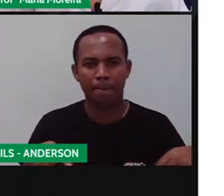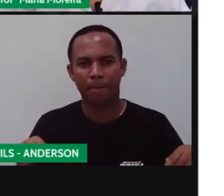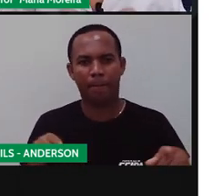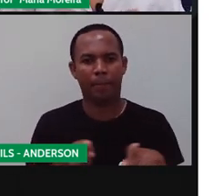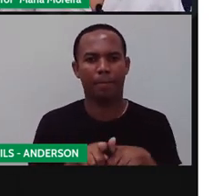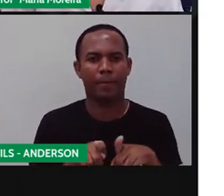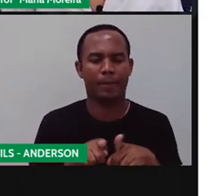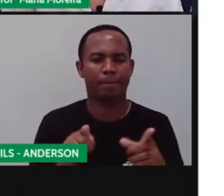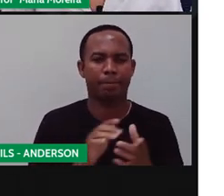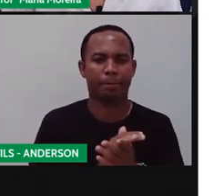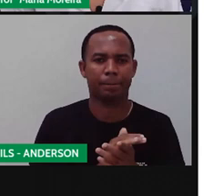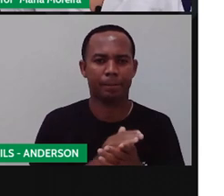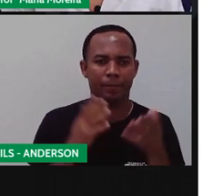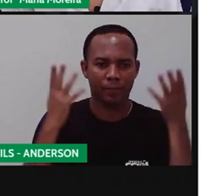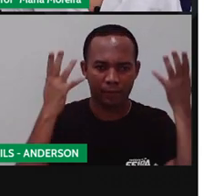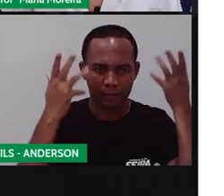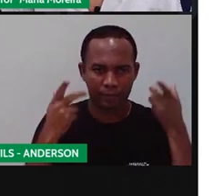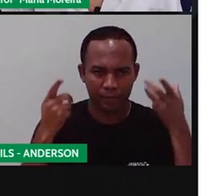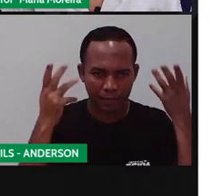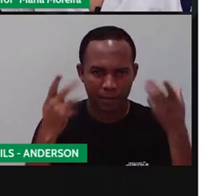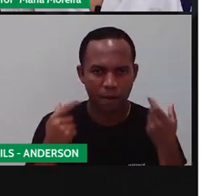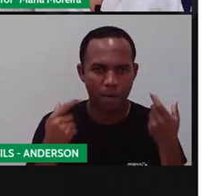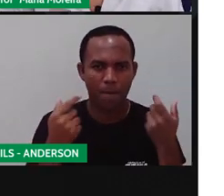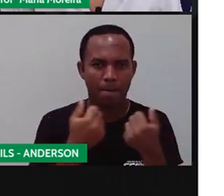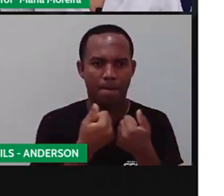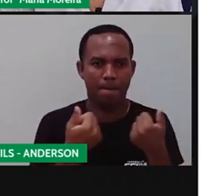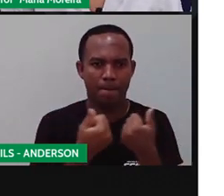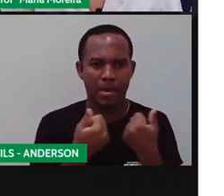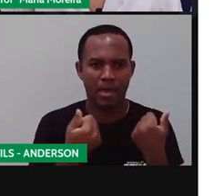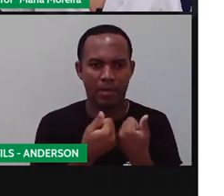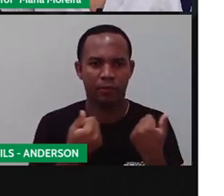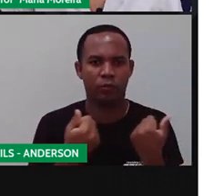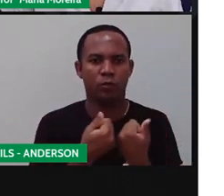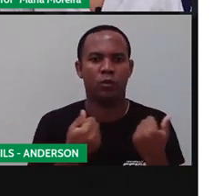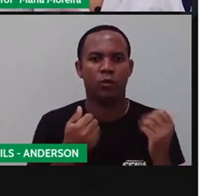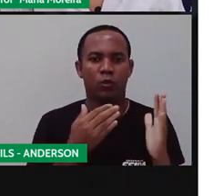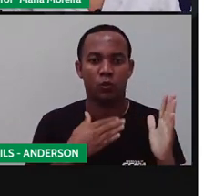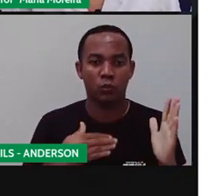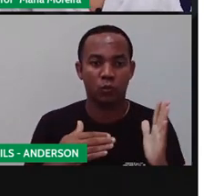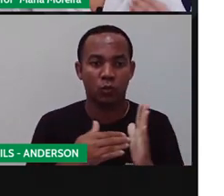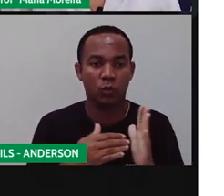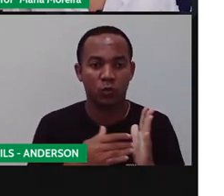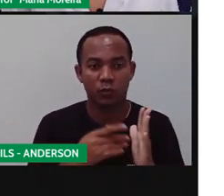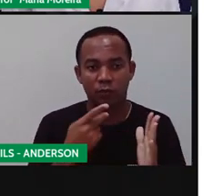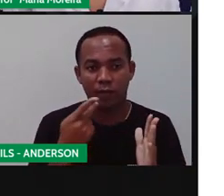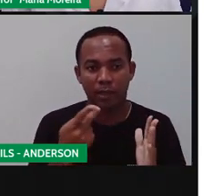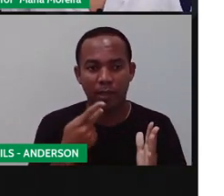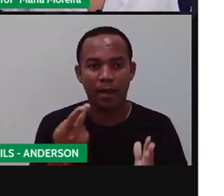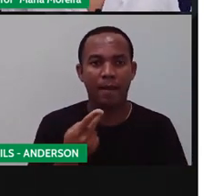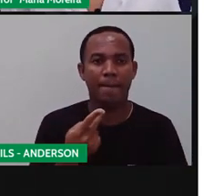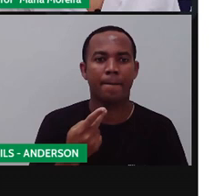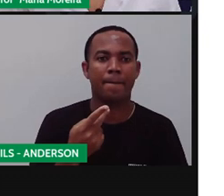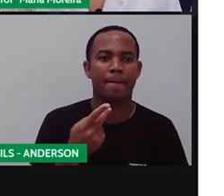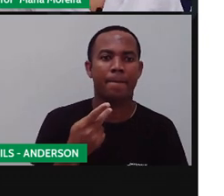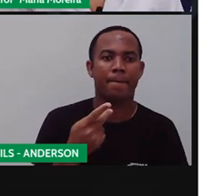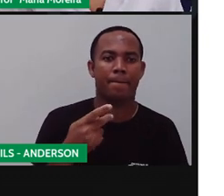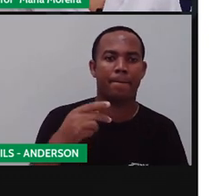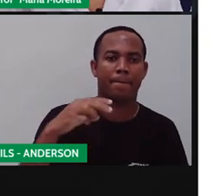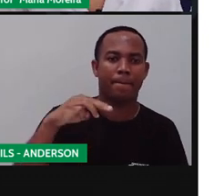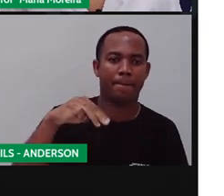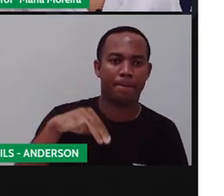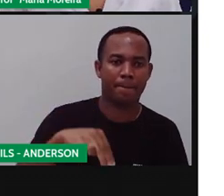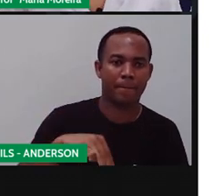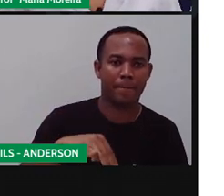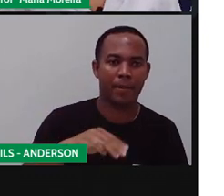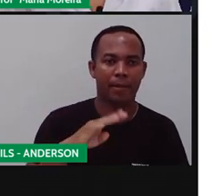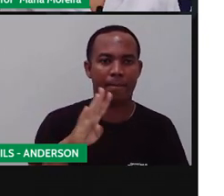Quando o leão estiver perto da presa, todos devem falar. Mambubi, mambubi. Mais alto. Se